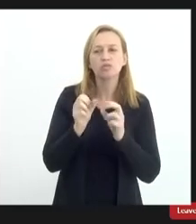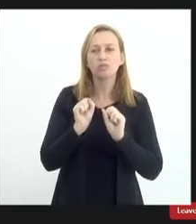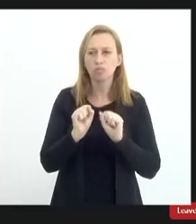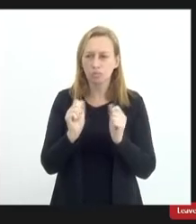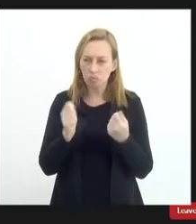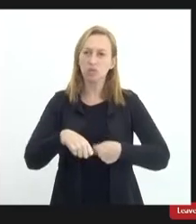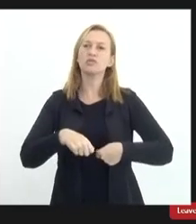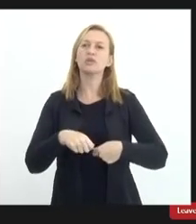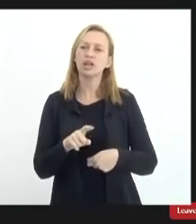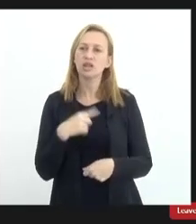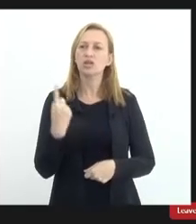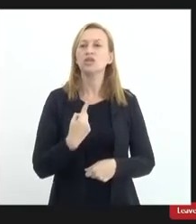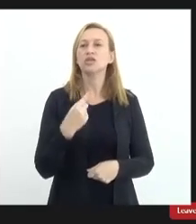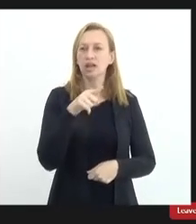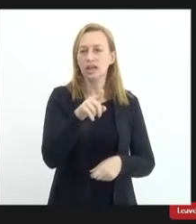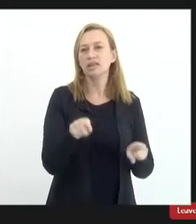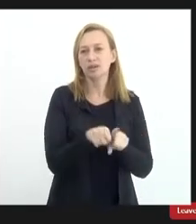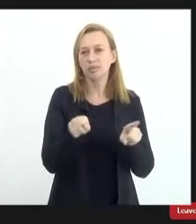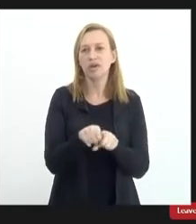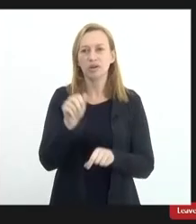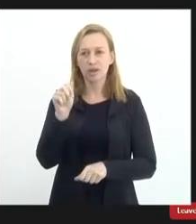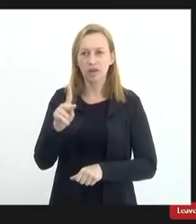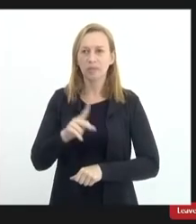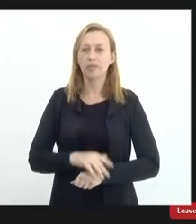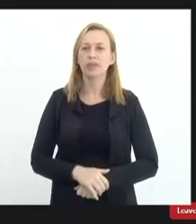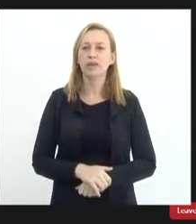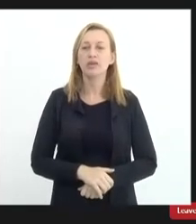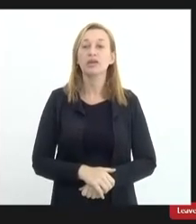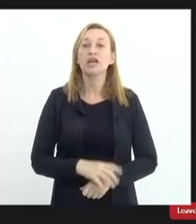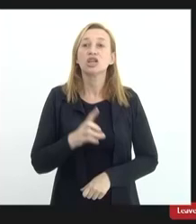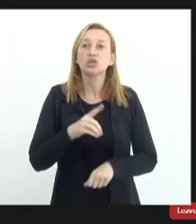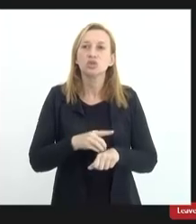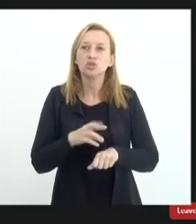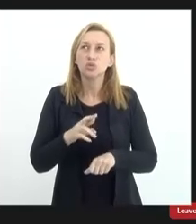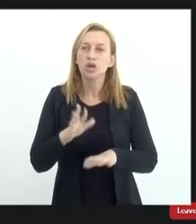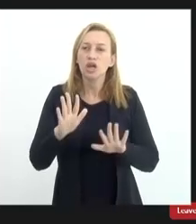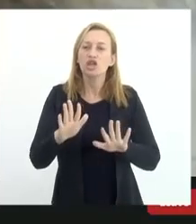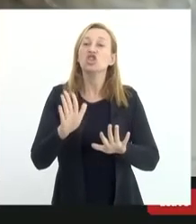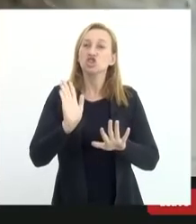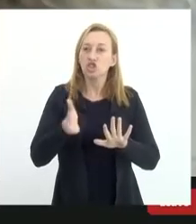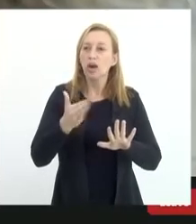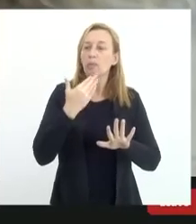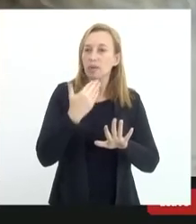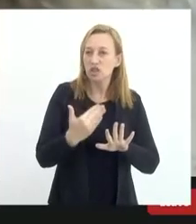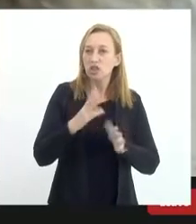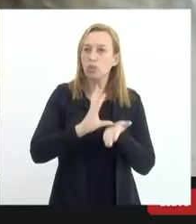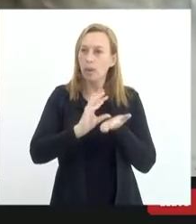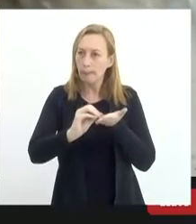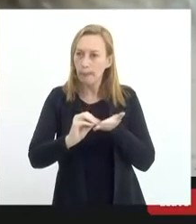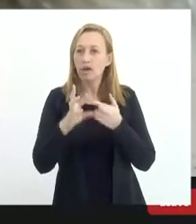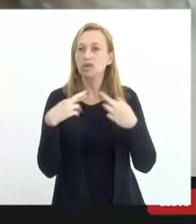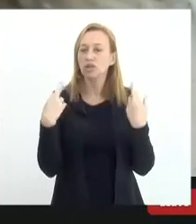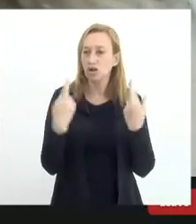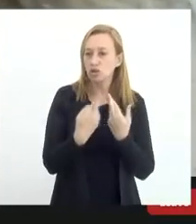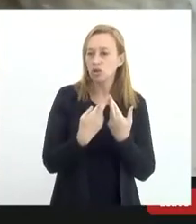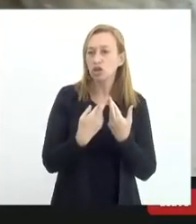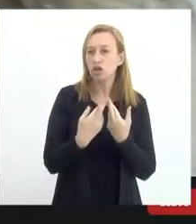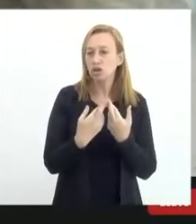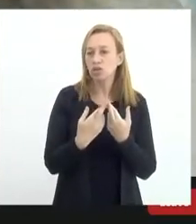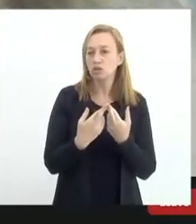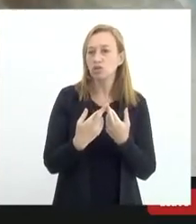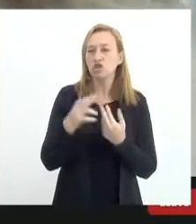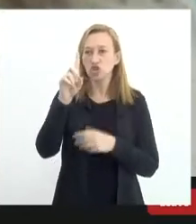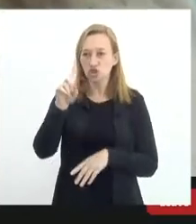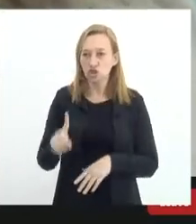possibilidade nós estaremos também sim doutora já foi pedido uma pauta na reunião de diretoria que